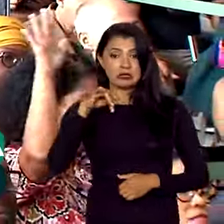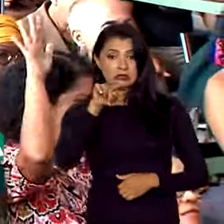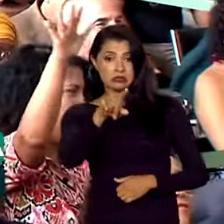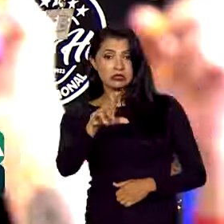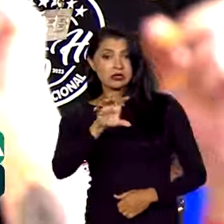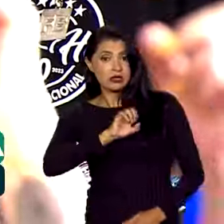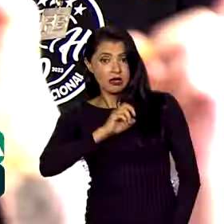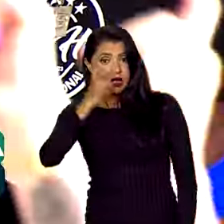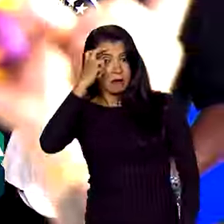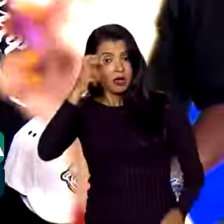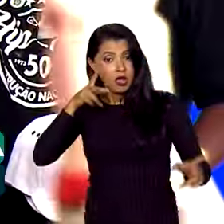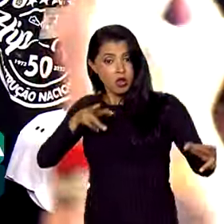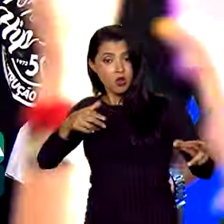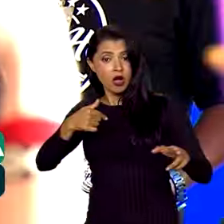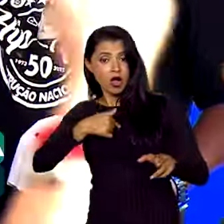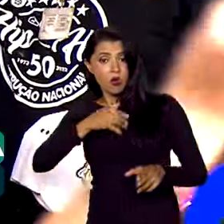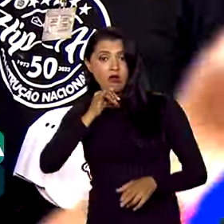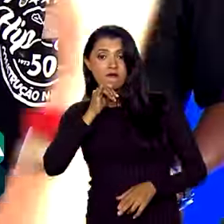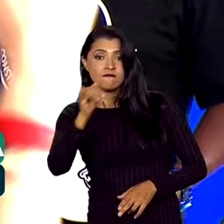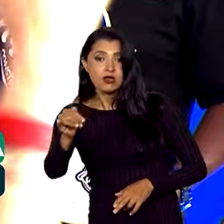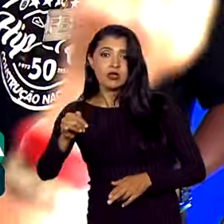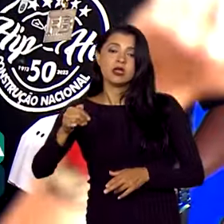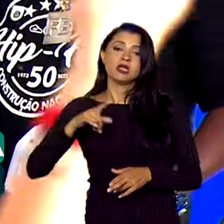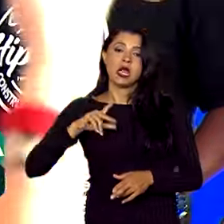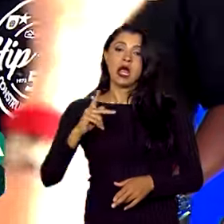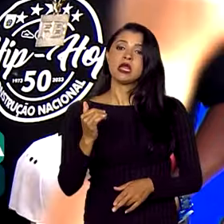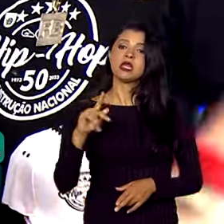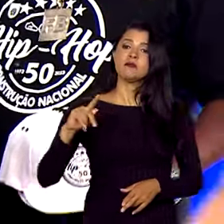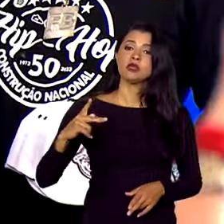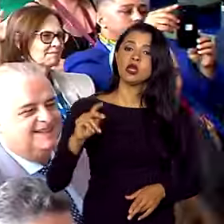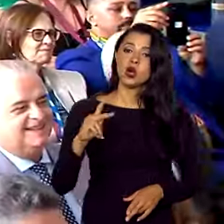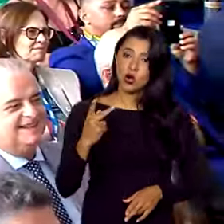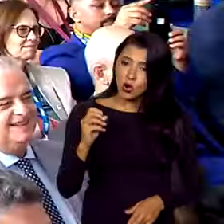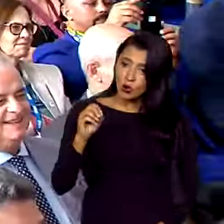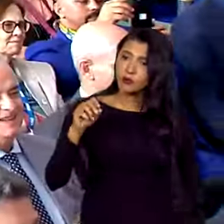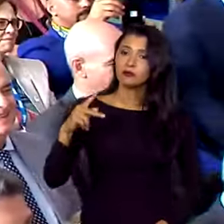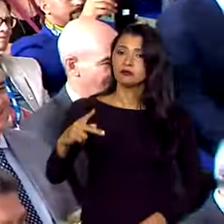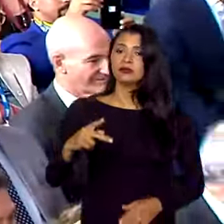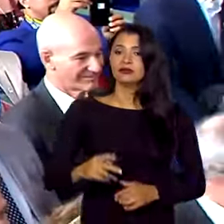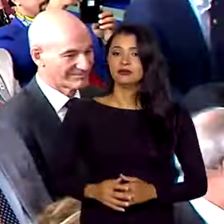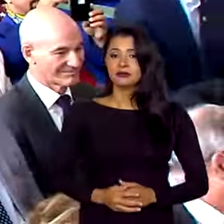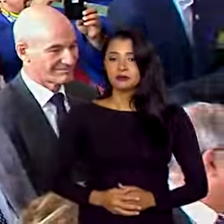cultura como eu amo essa cultura, diga hip-hop! Hip-hop!